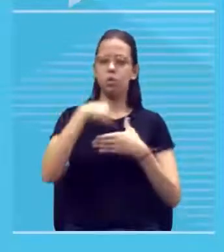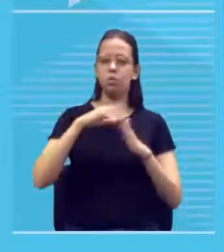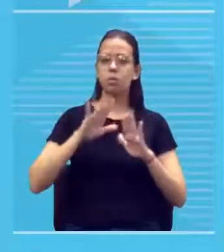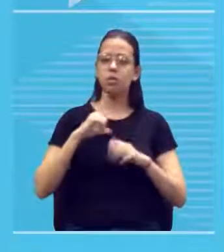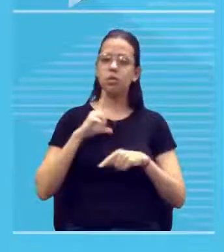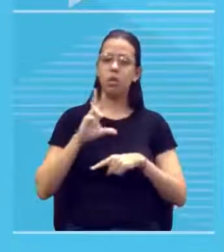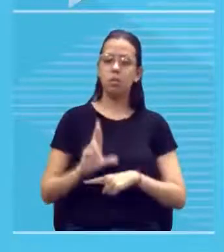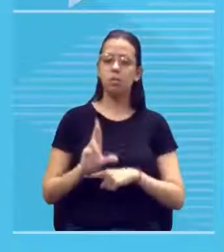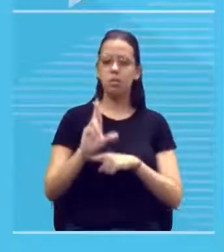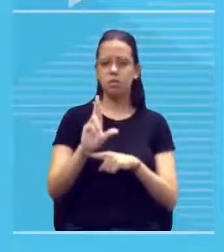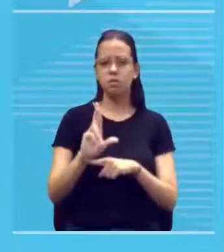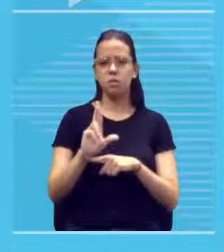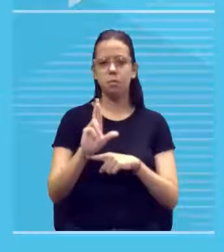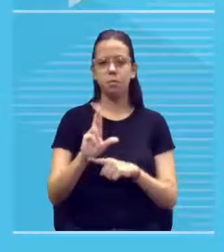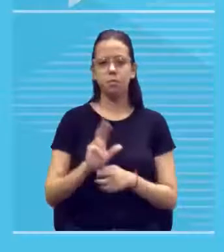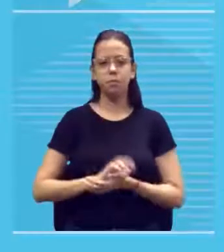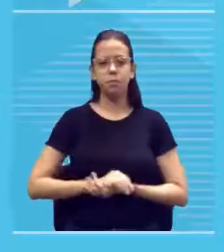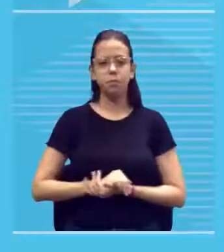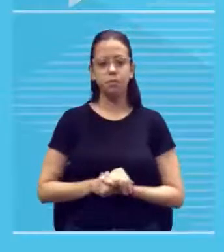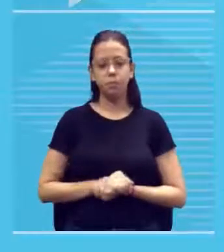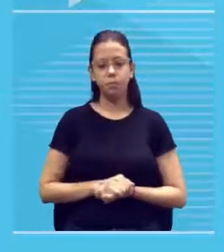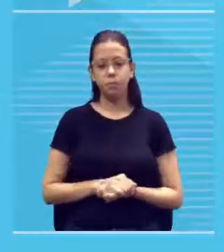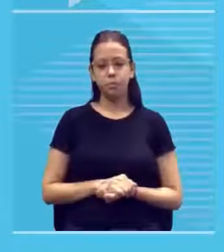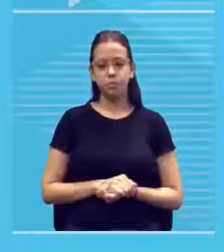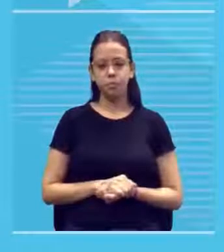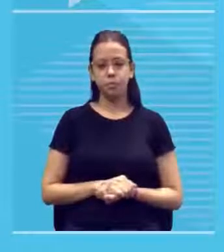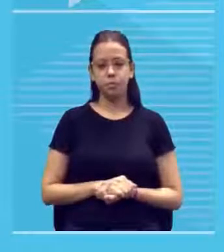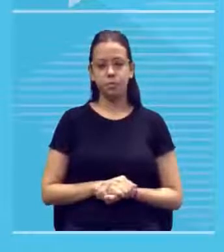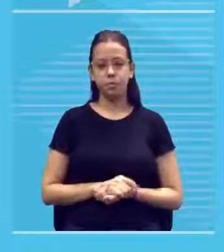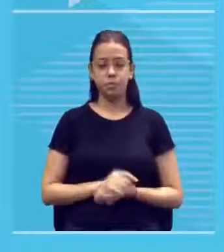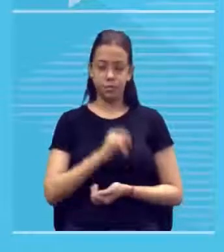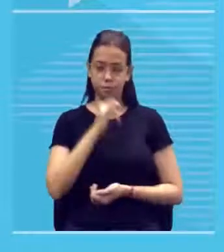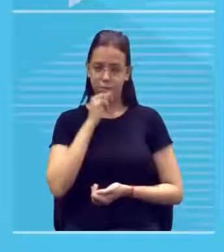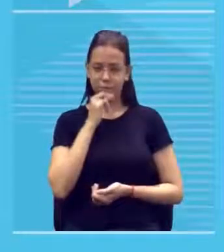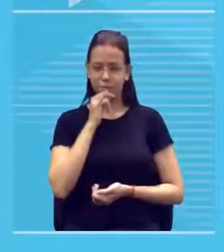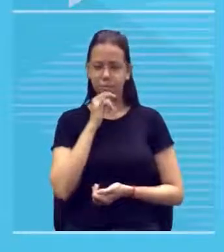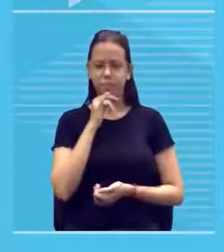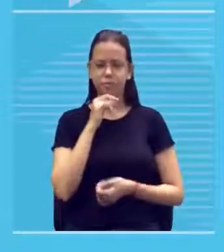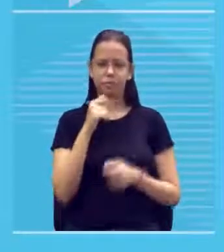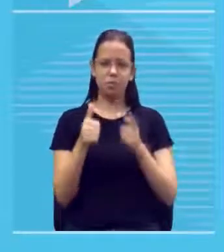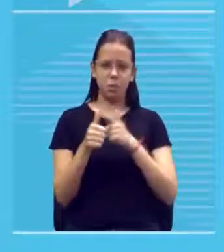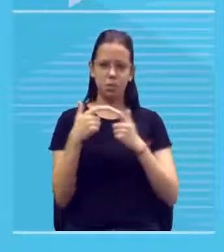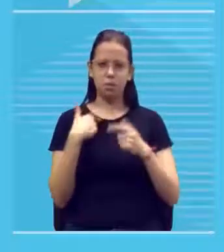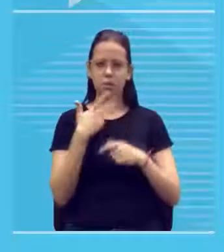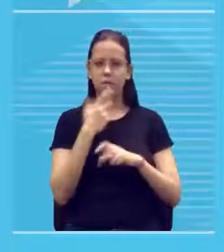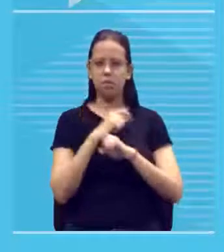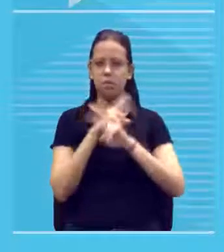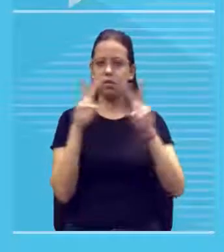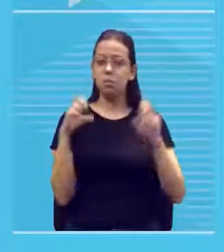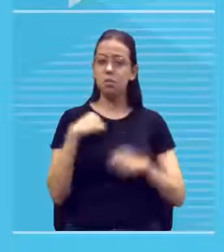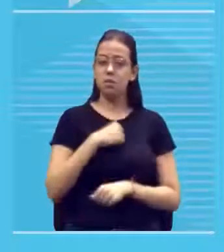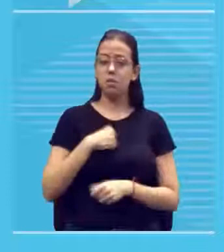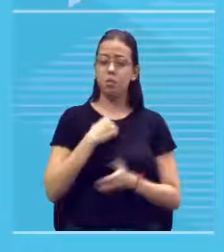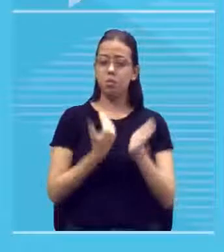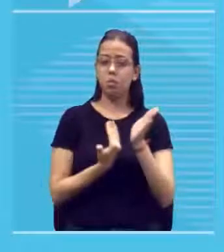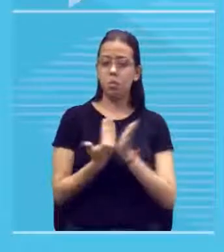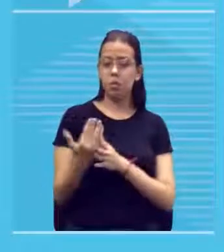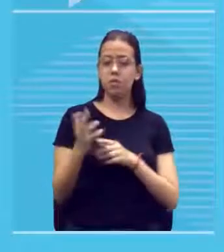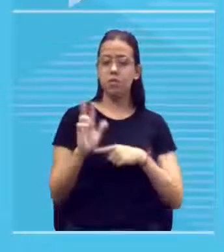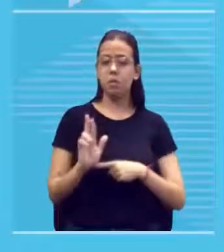isso é figurativo quando essa saudade que eu dei no primeiro exemplo passa a ser uma